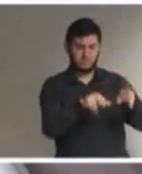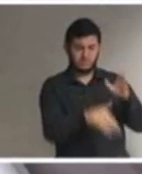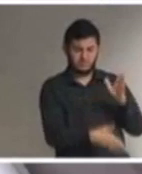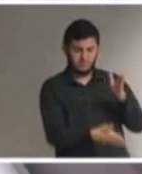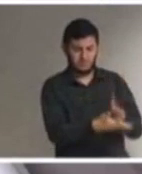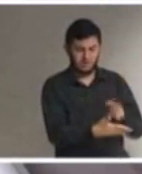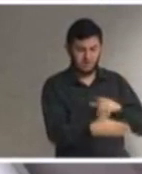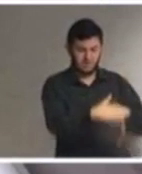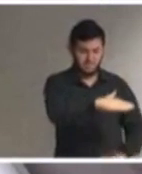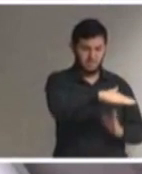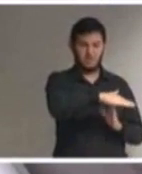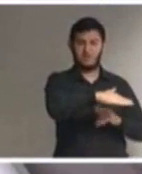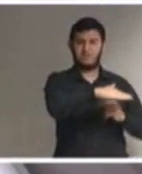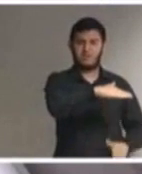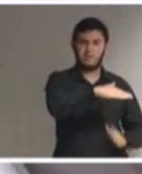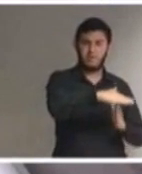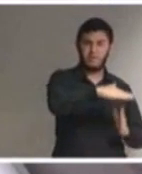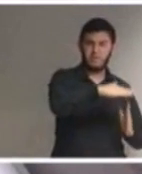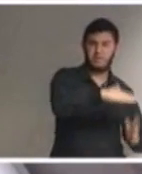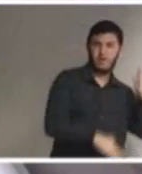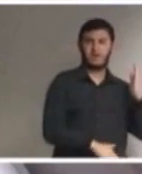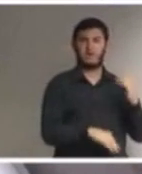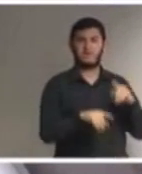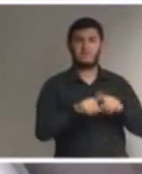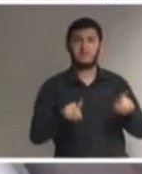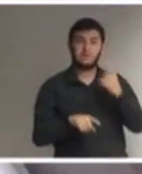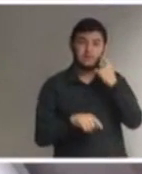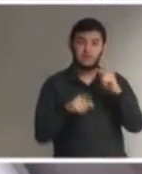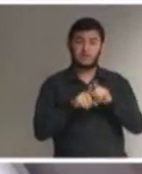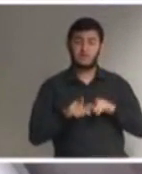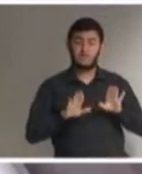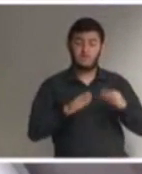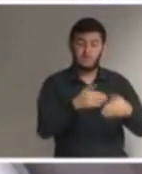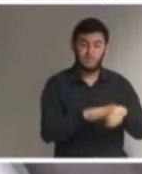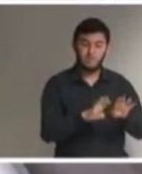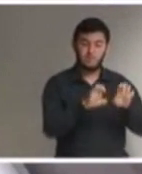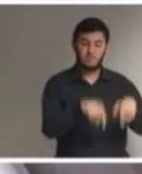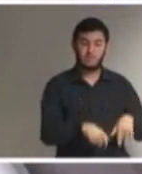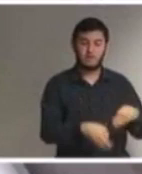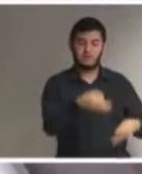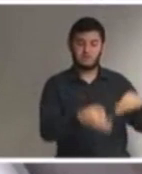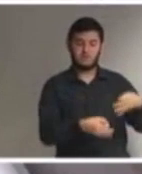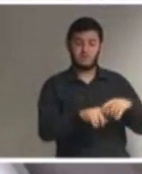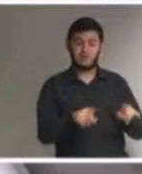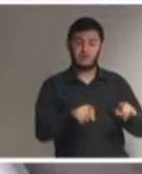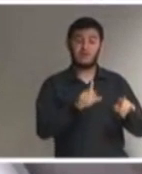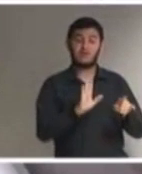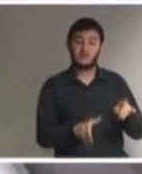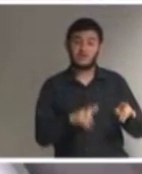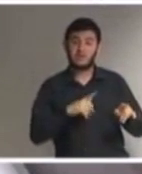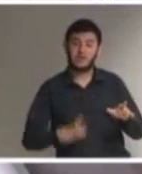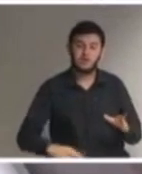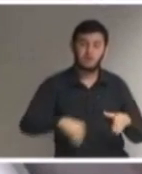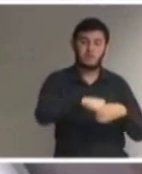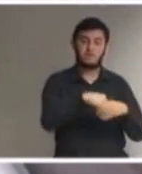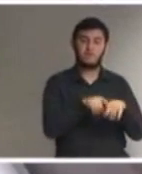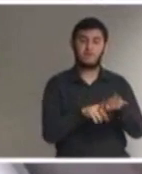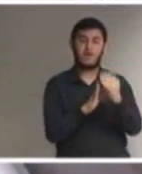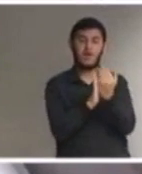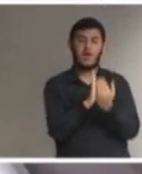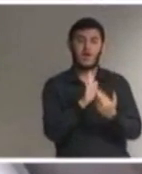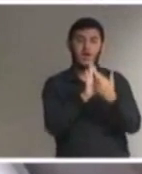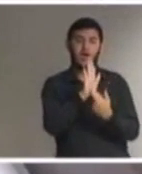previsão normativa de acesso igualitário a bens jurídicos mas engloba também a previsão normativa de medidas que